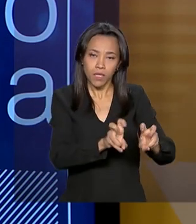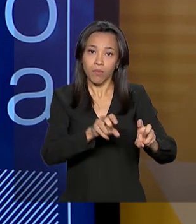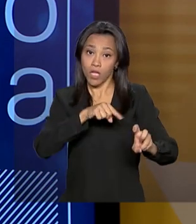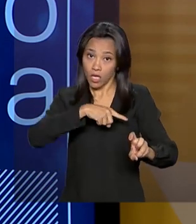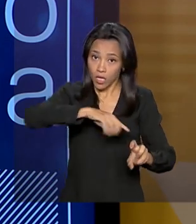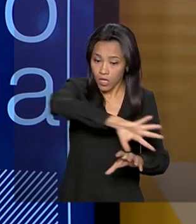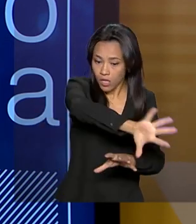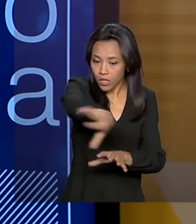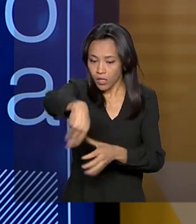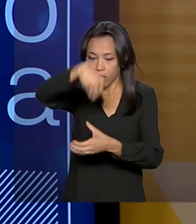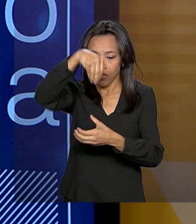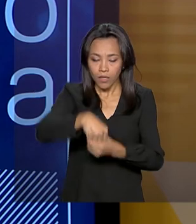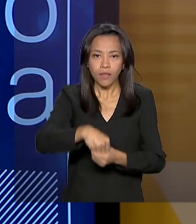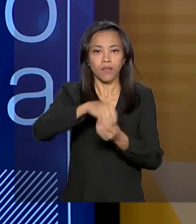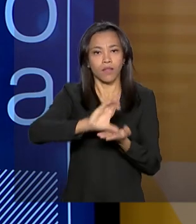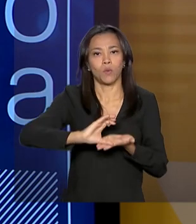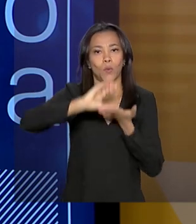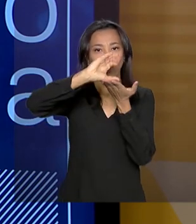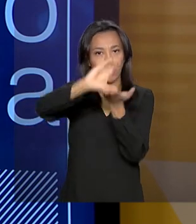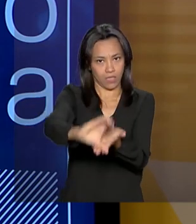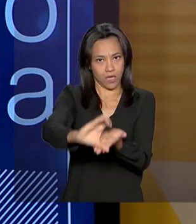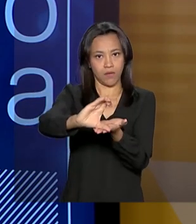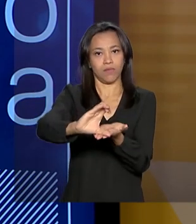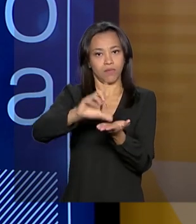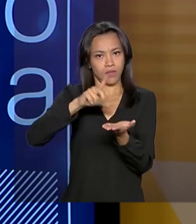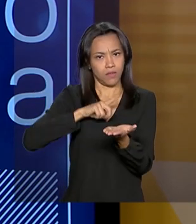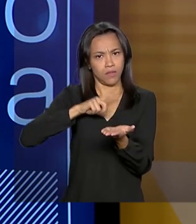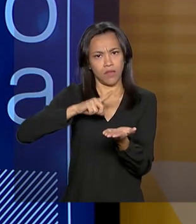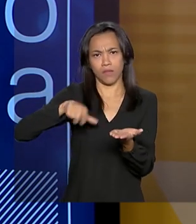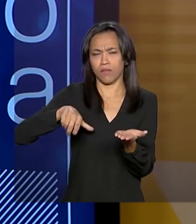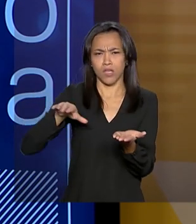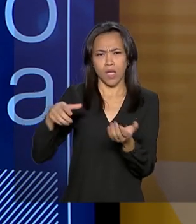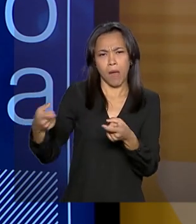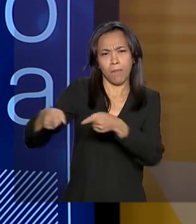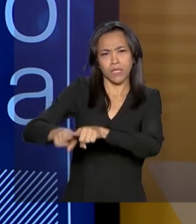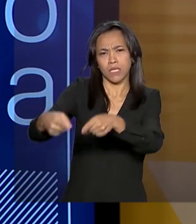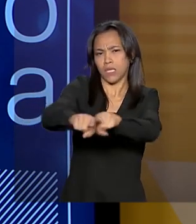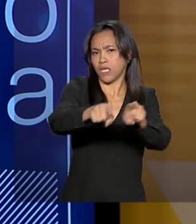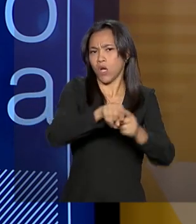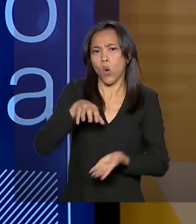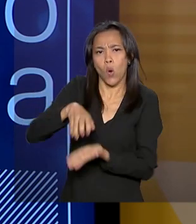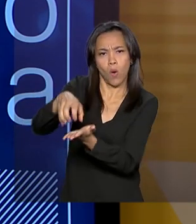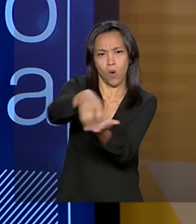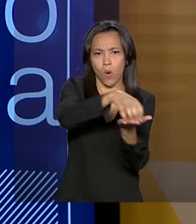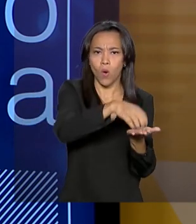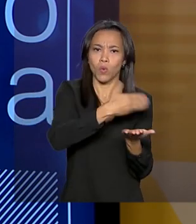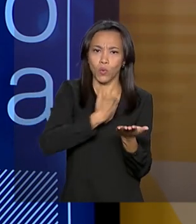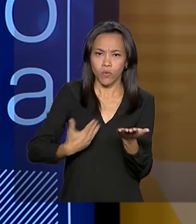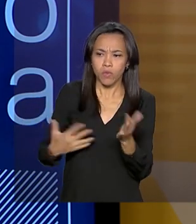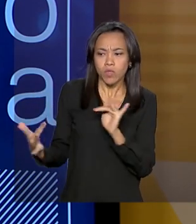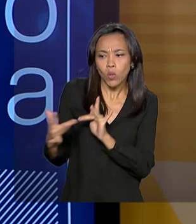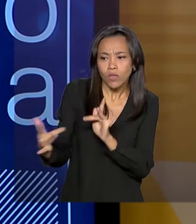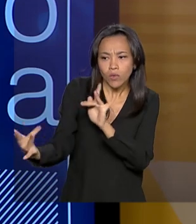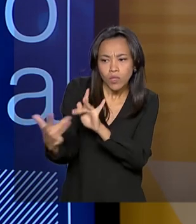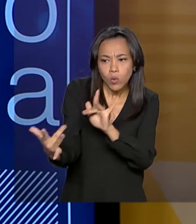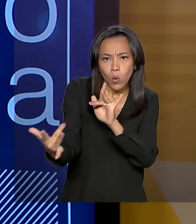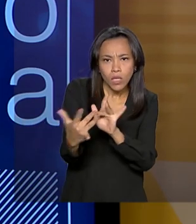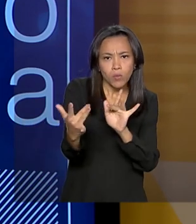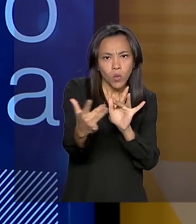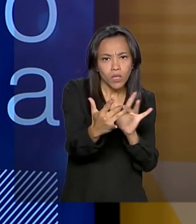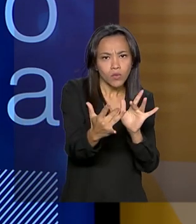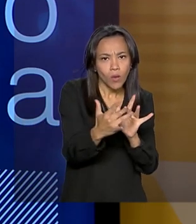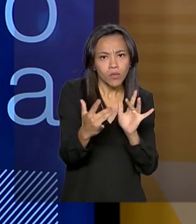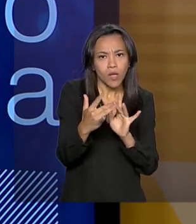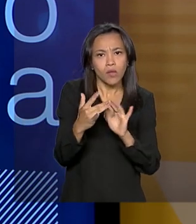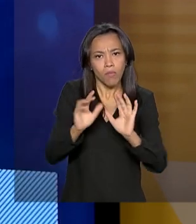nesse conselho de modo a que diferentes órgãos do setor público possam dialogar entre si para alinhar as